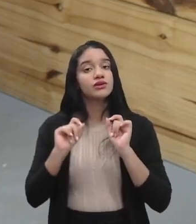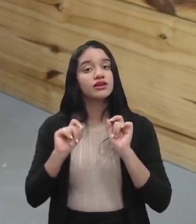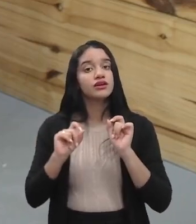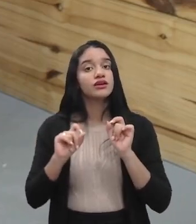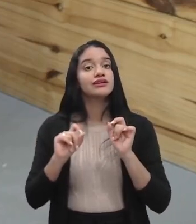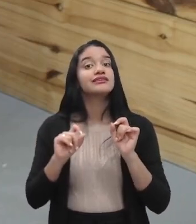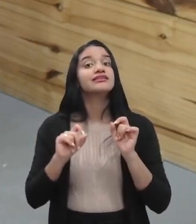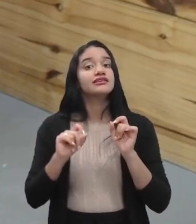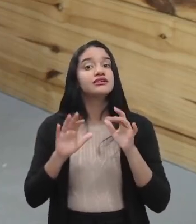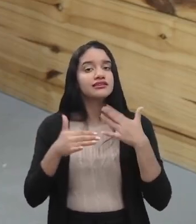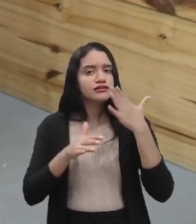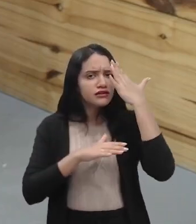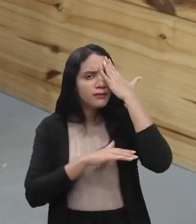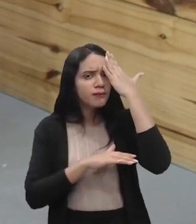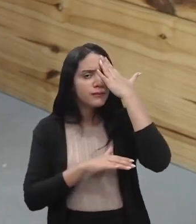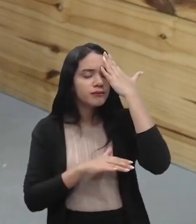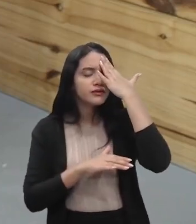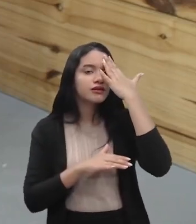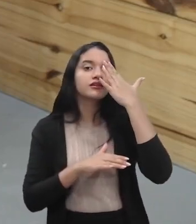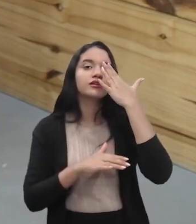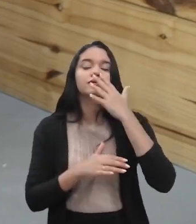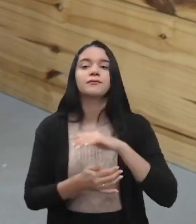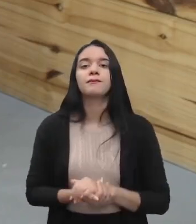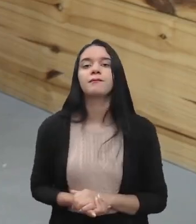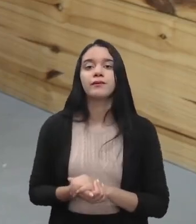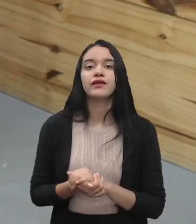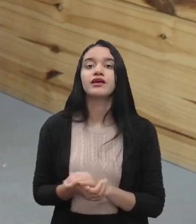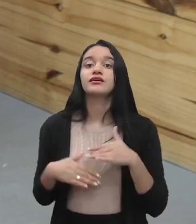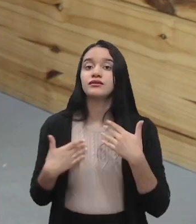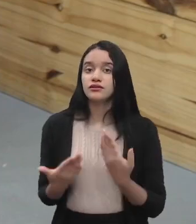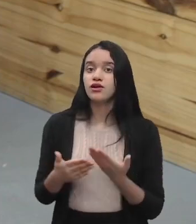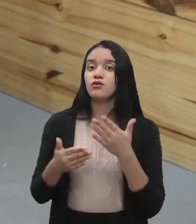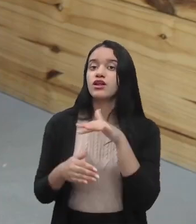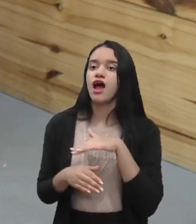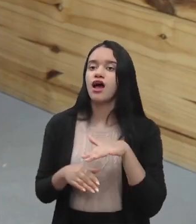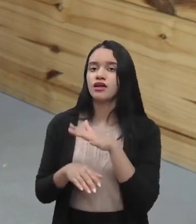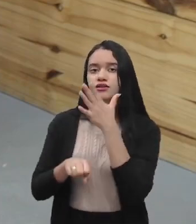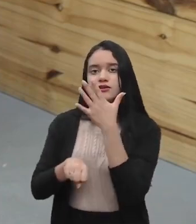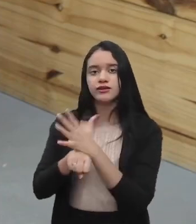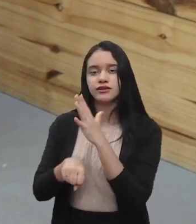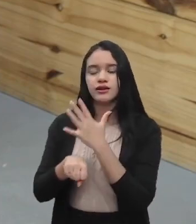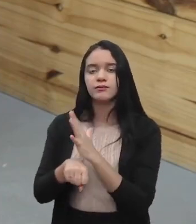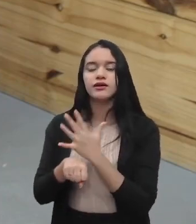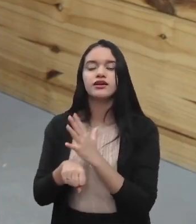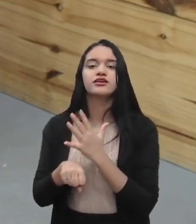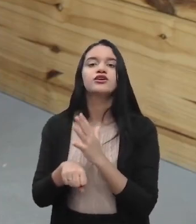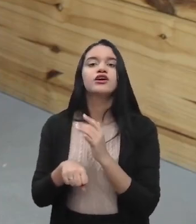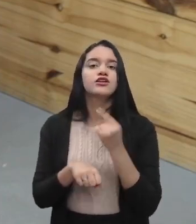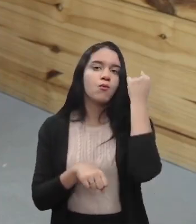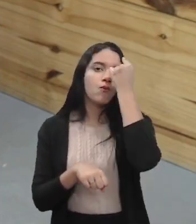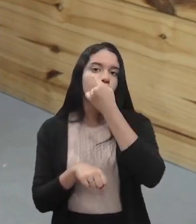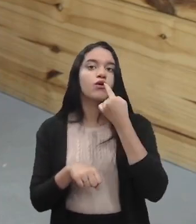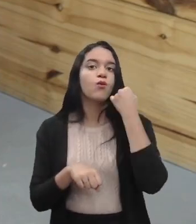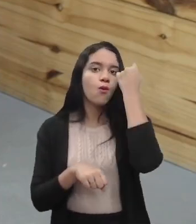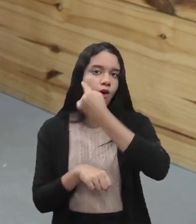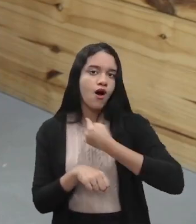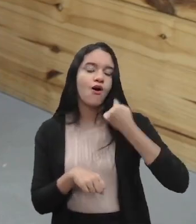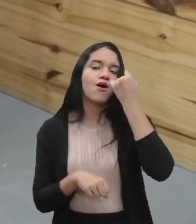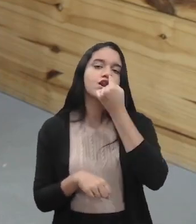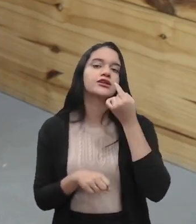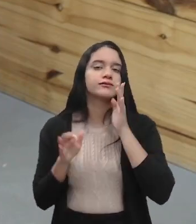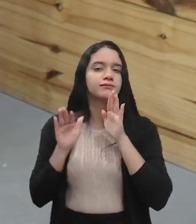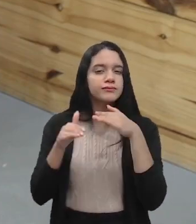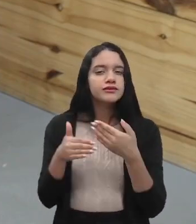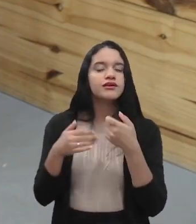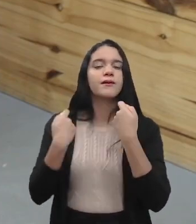a nossa parte a gente está fazendo. E os treinamentos, eles têm uma carga horária específica. Então, elas precisam ser